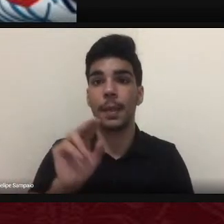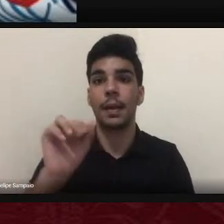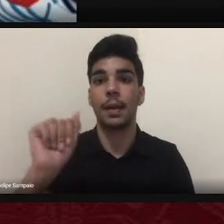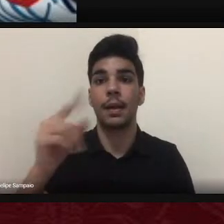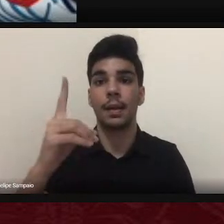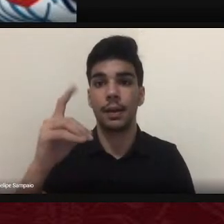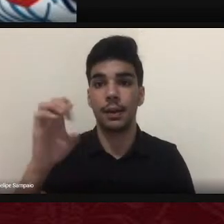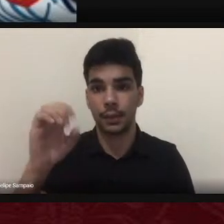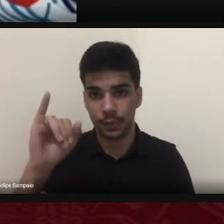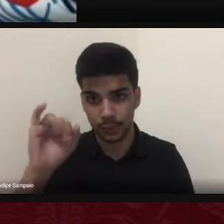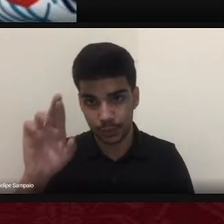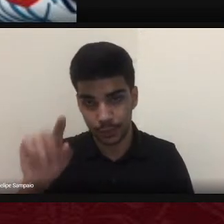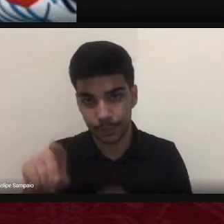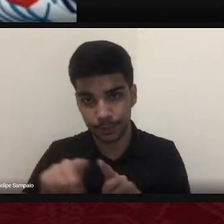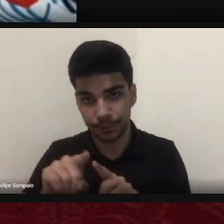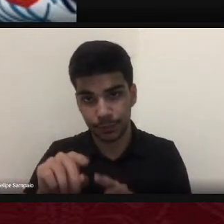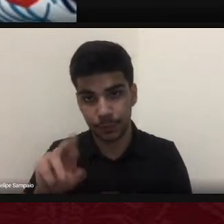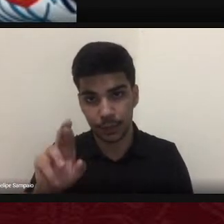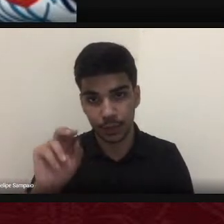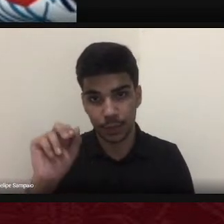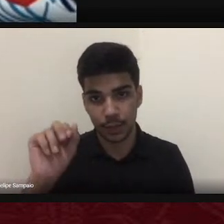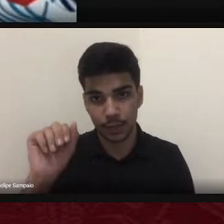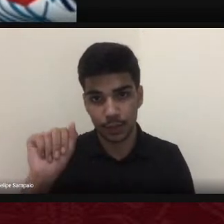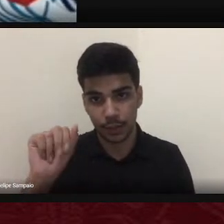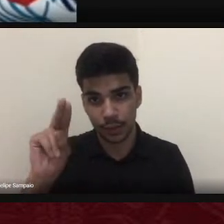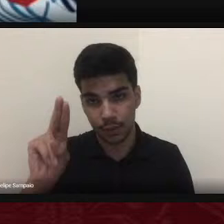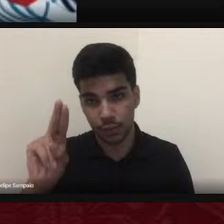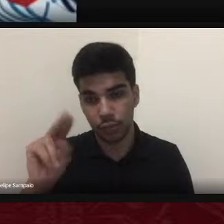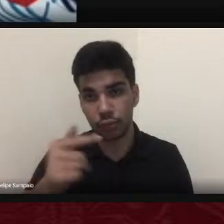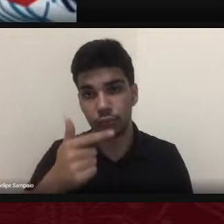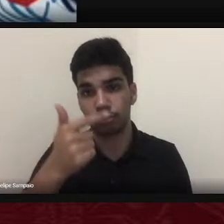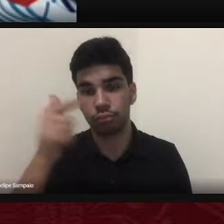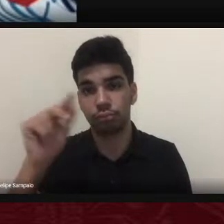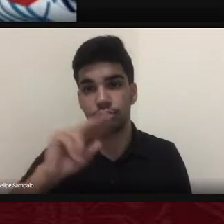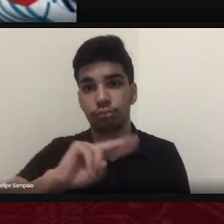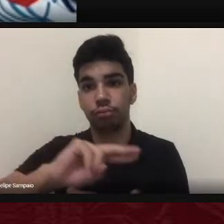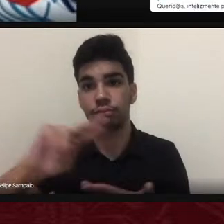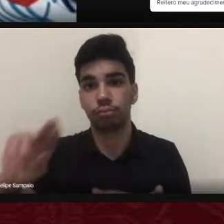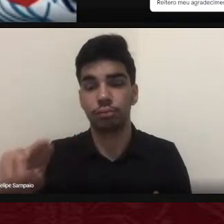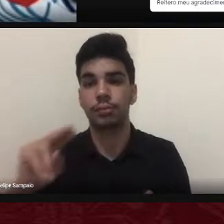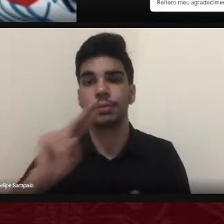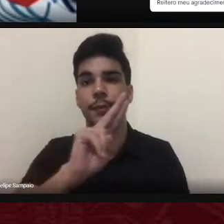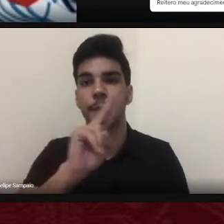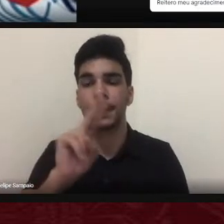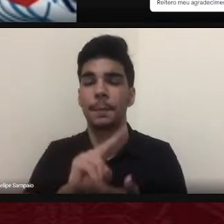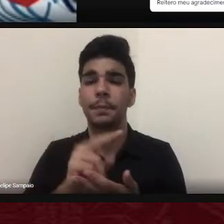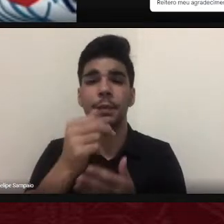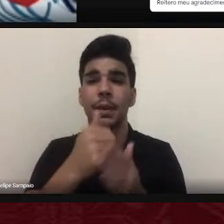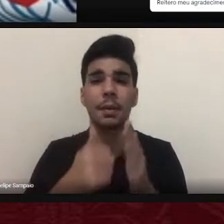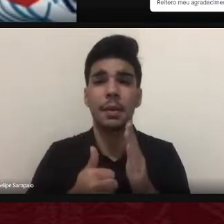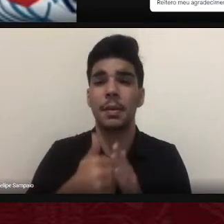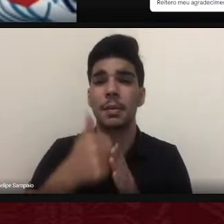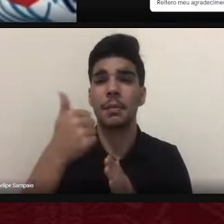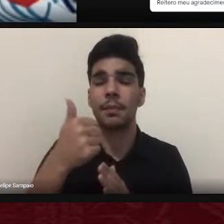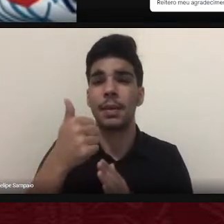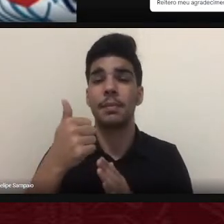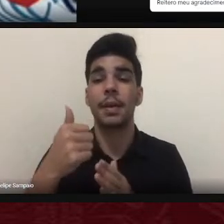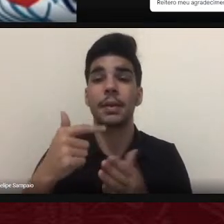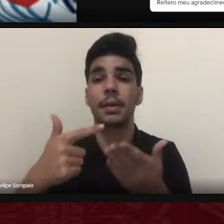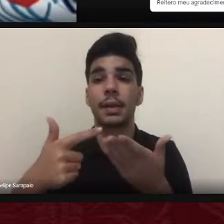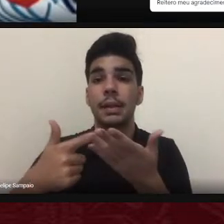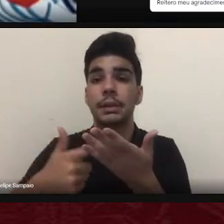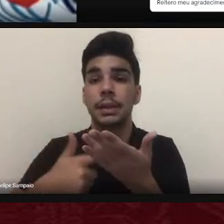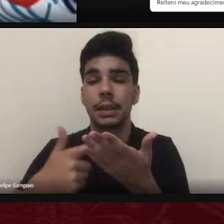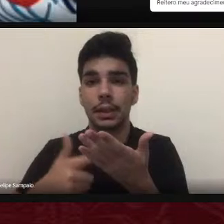Mota e Raul Borges Guimarães esse é o primeiro livro da coletânea e apresenta a